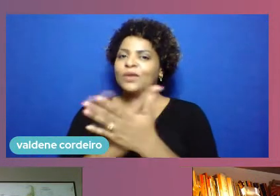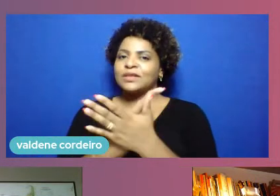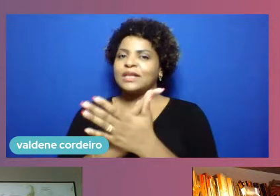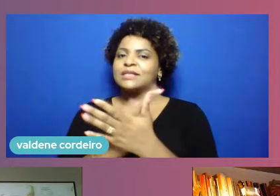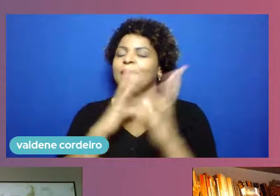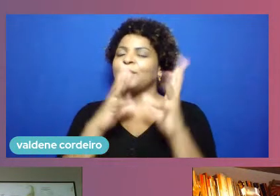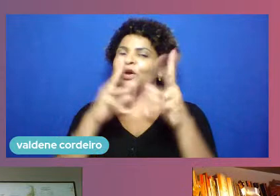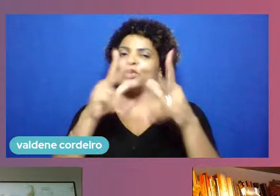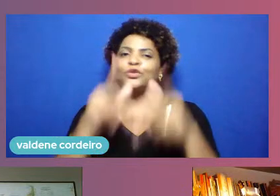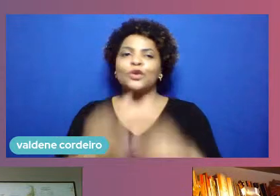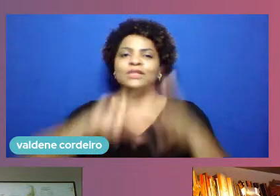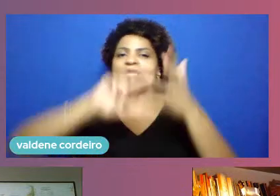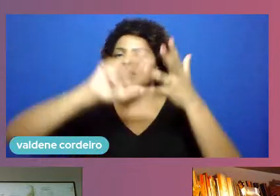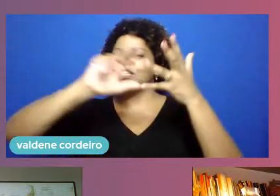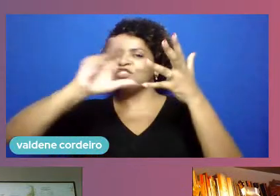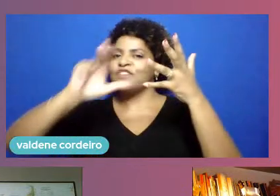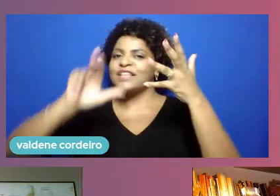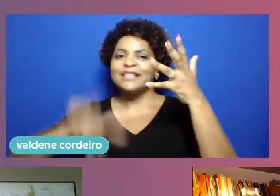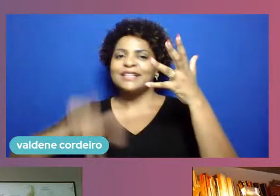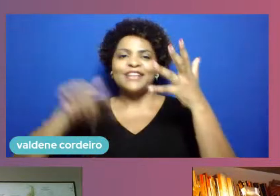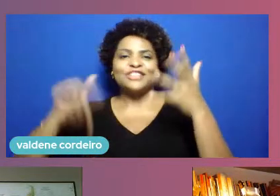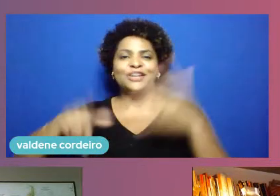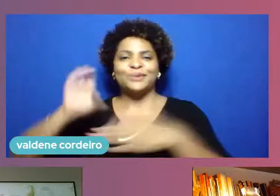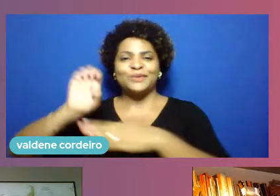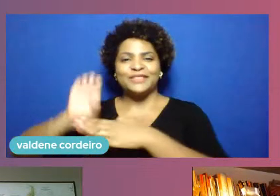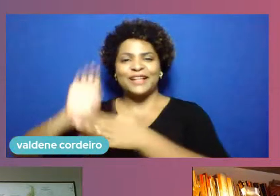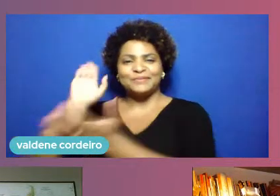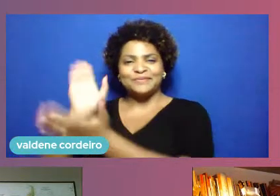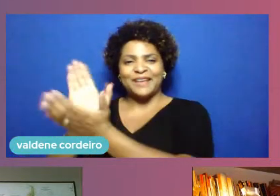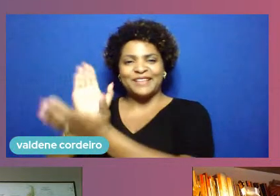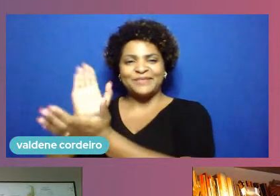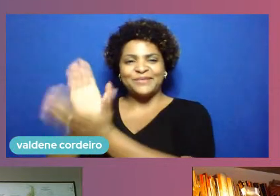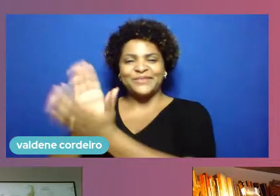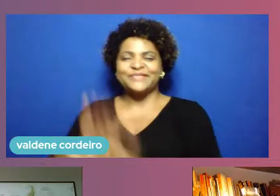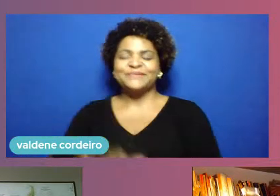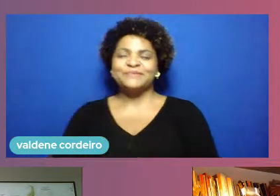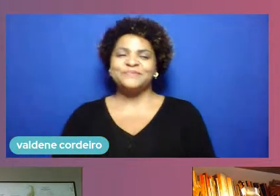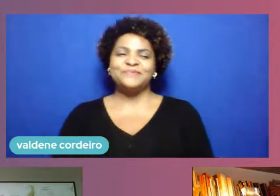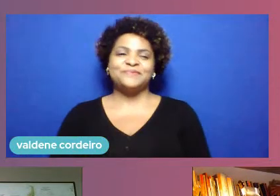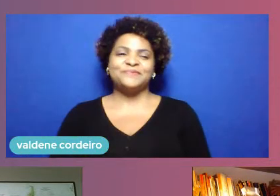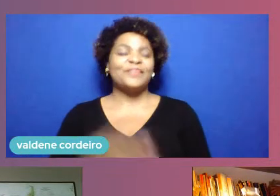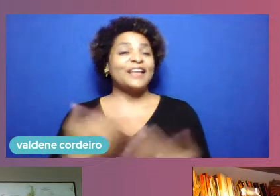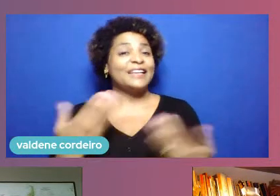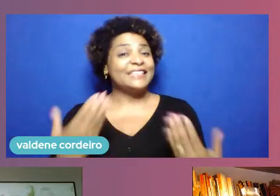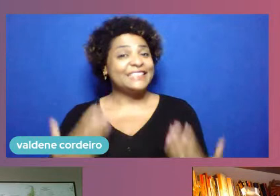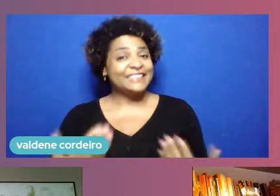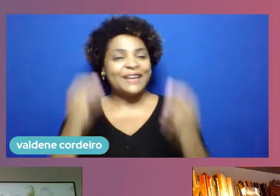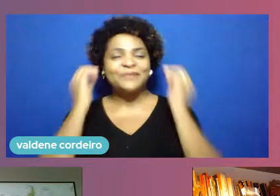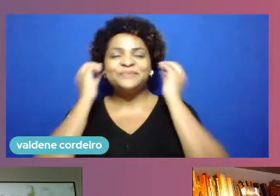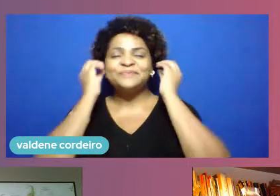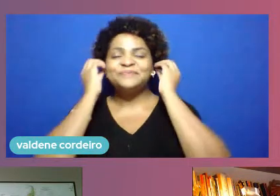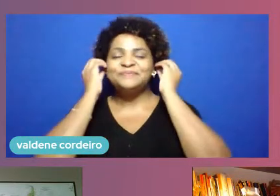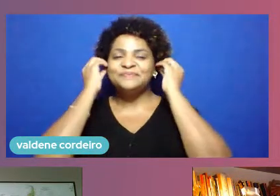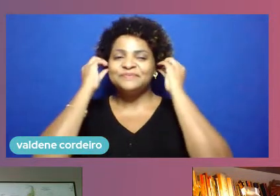diversidade pernambucana Pois é Manu é um trabalho bastante